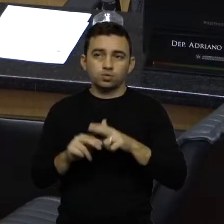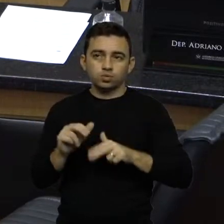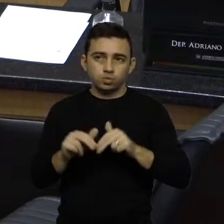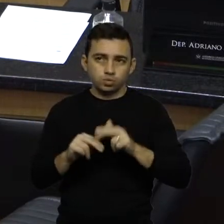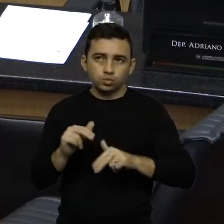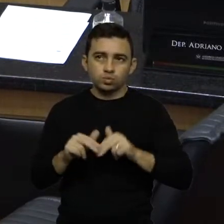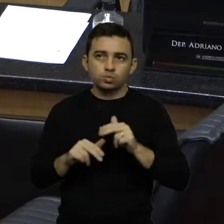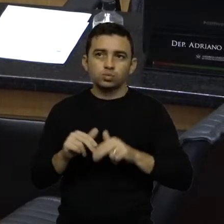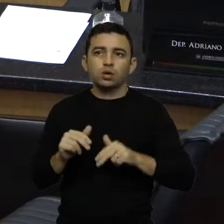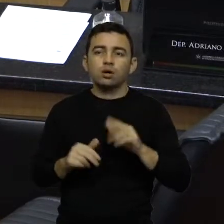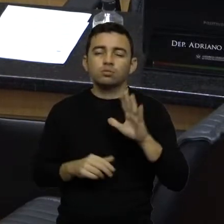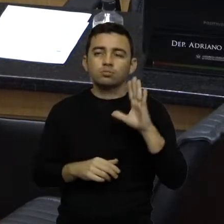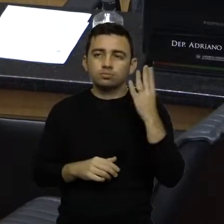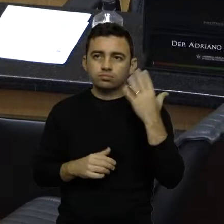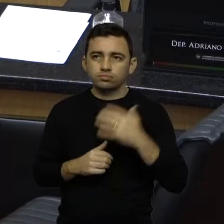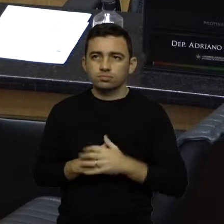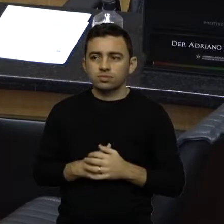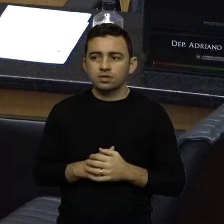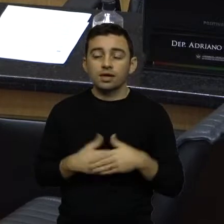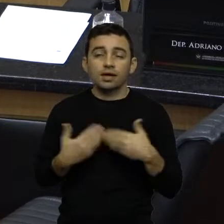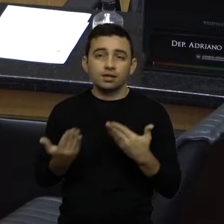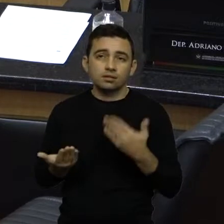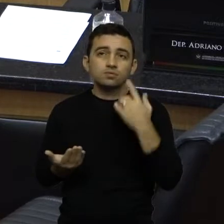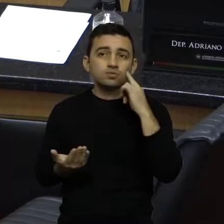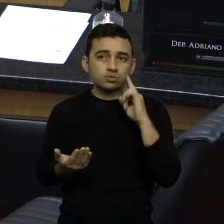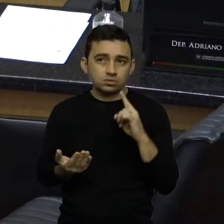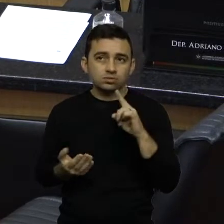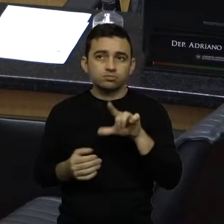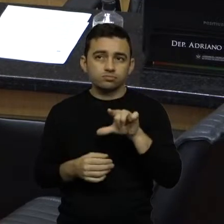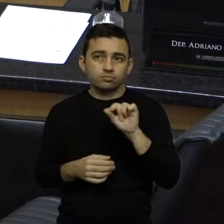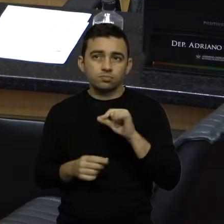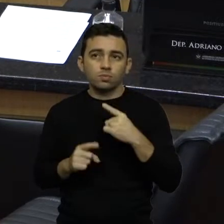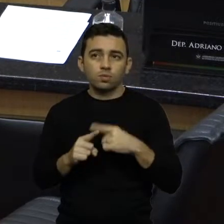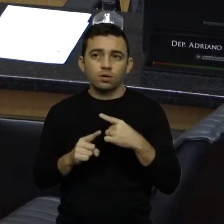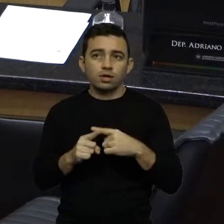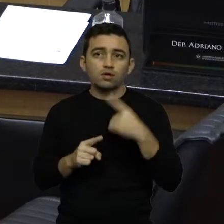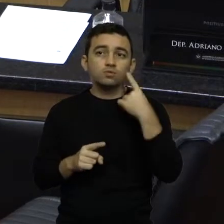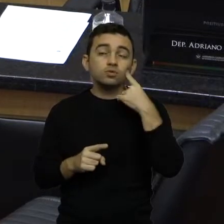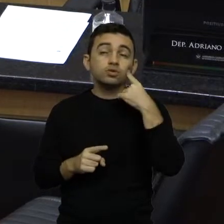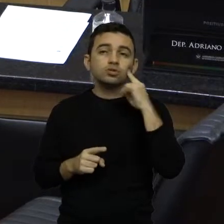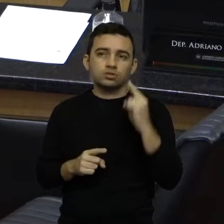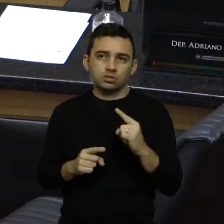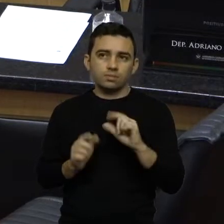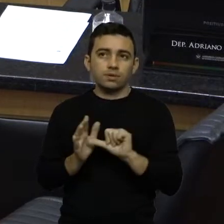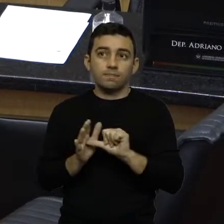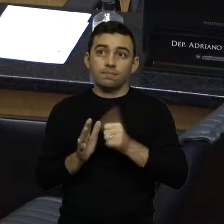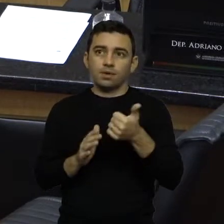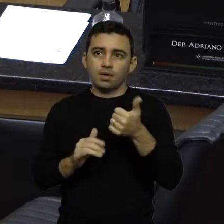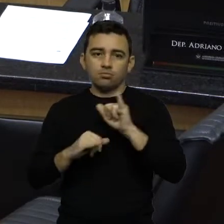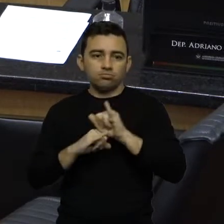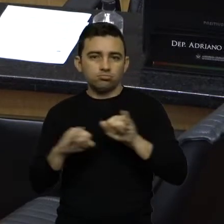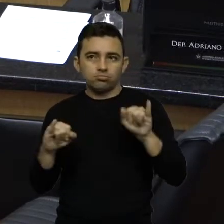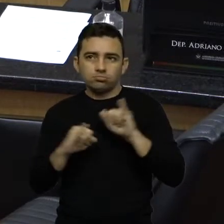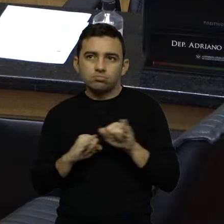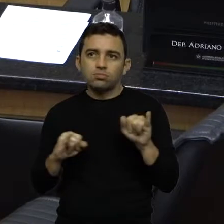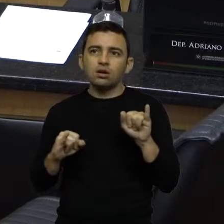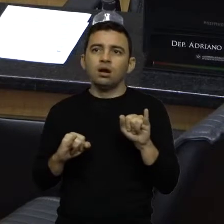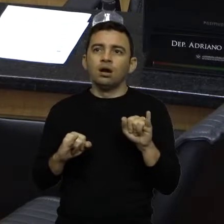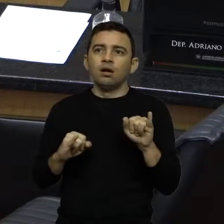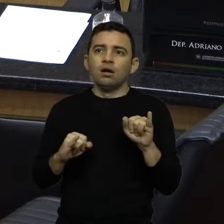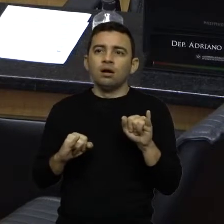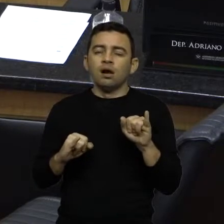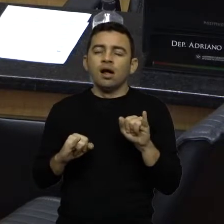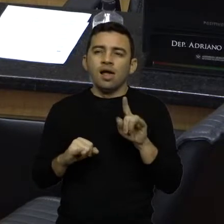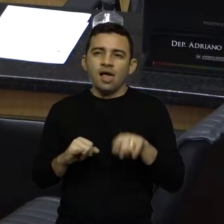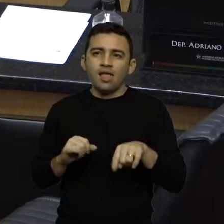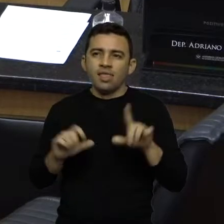que essa data foi escolhida por ter sido o dia em que ocorreu a primeira transmissão daquela que se tornaria a TV